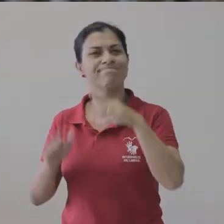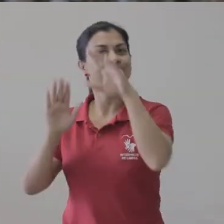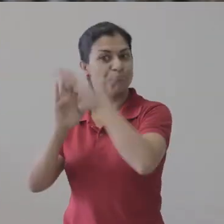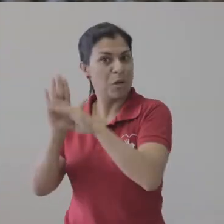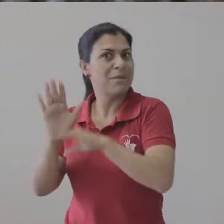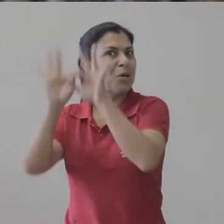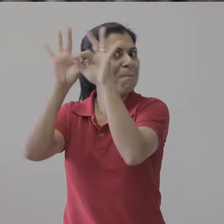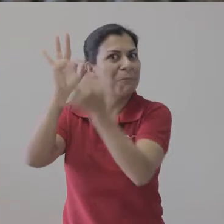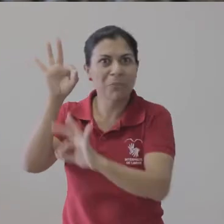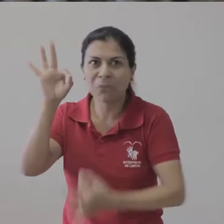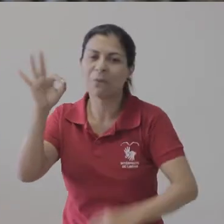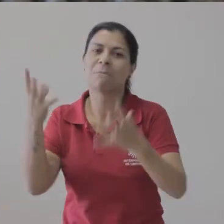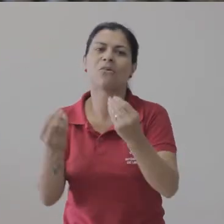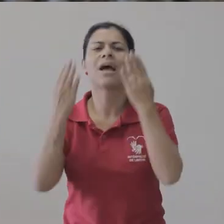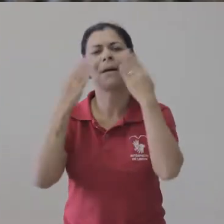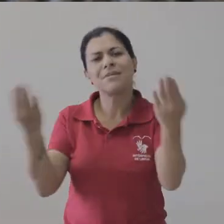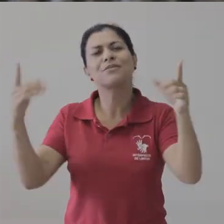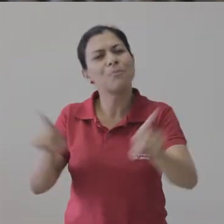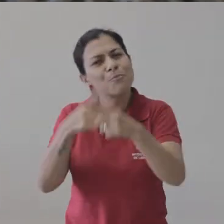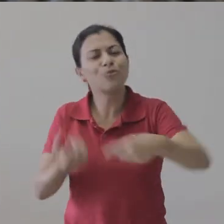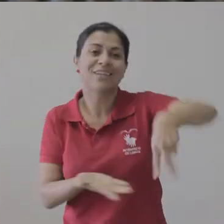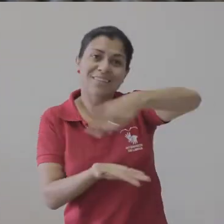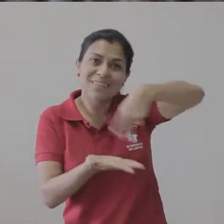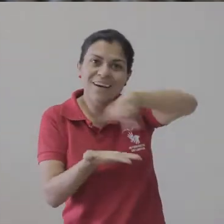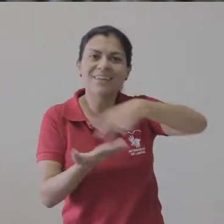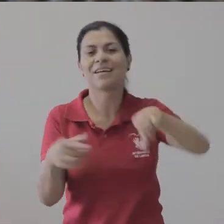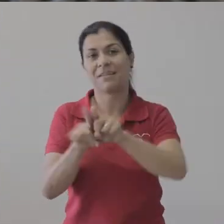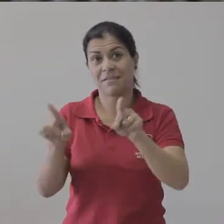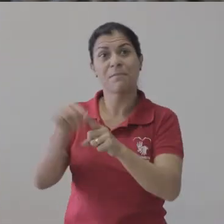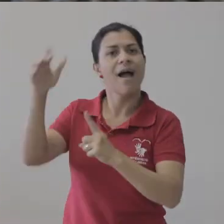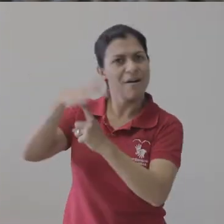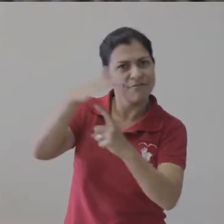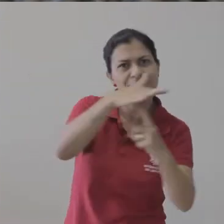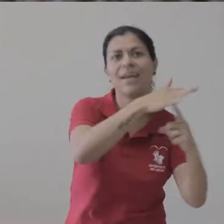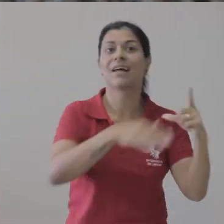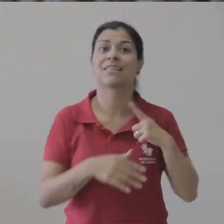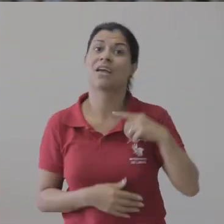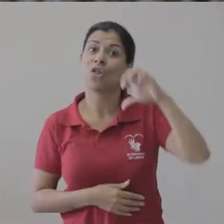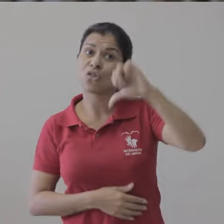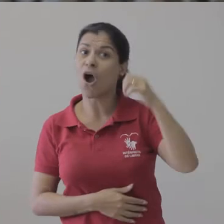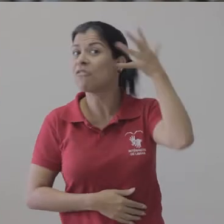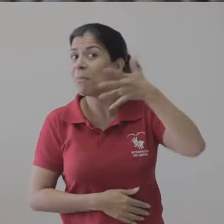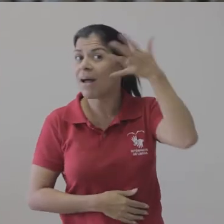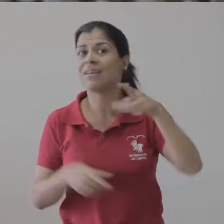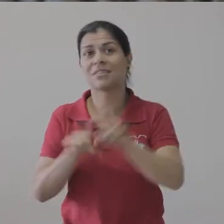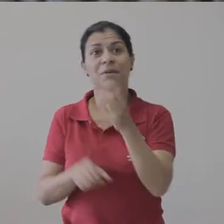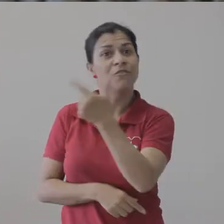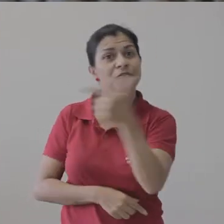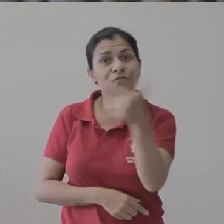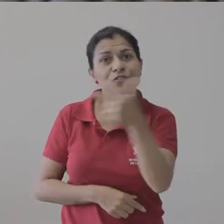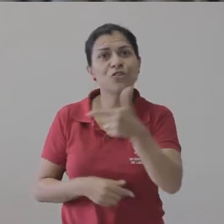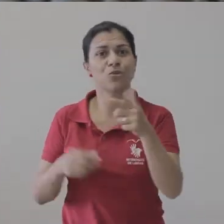programação é extensa e além de apresentações de música e dança, a feira conta ainda com 9 palestras e 22